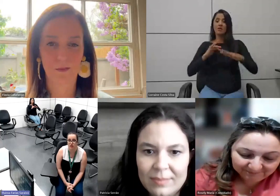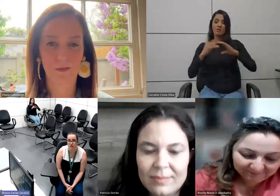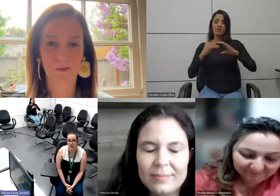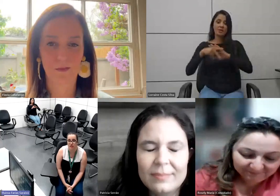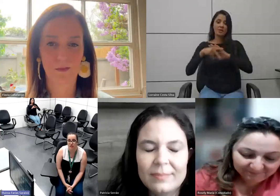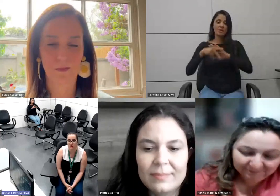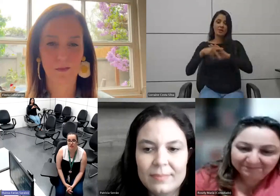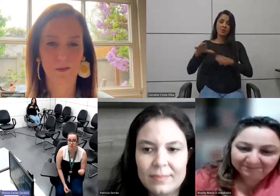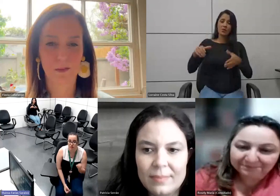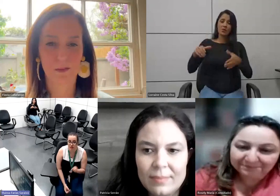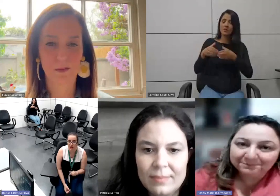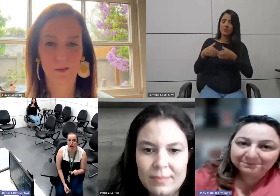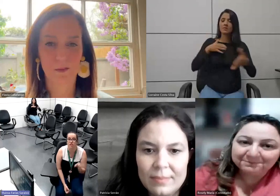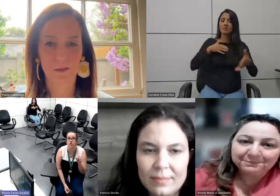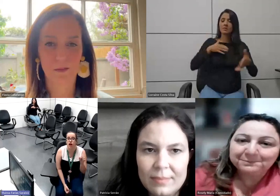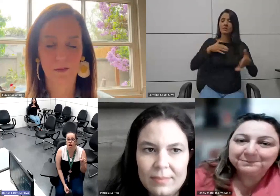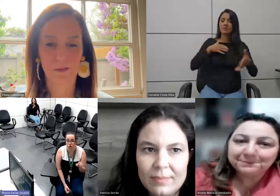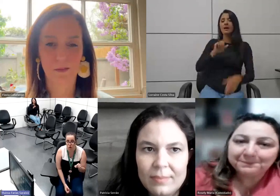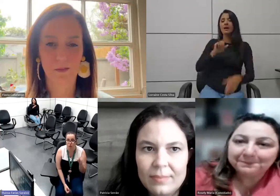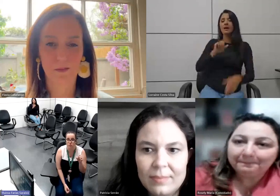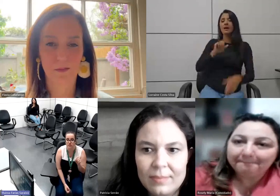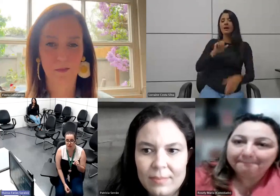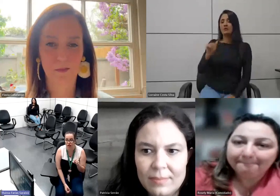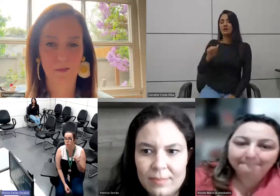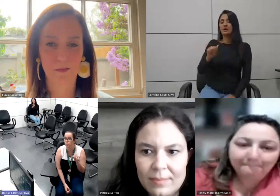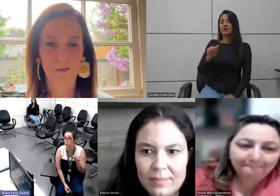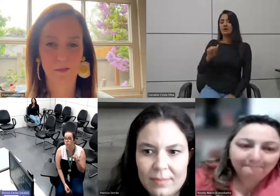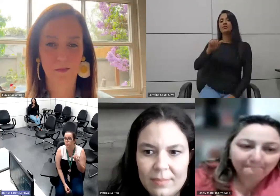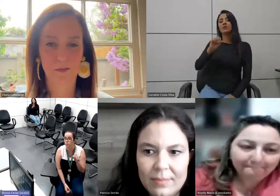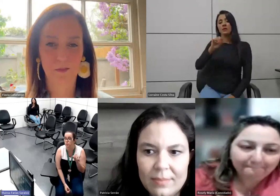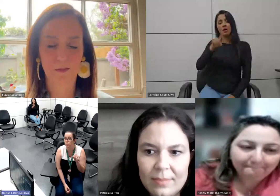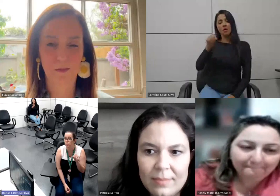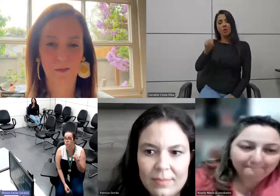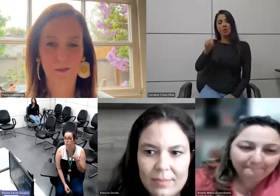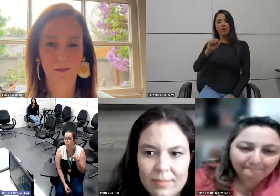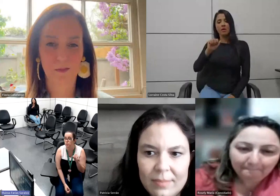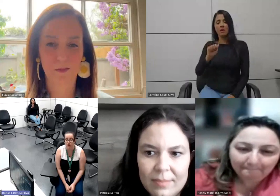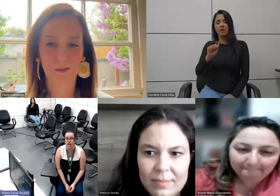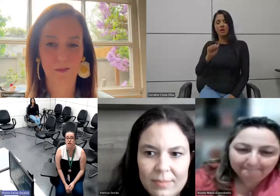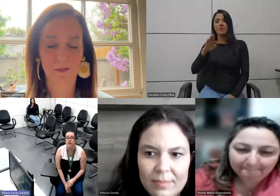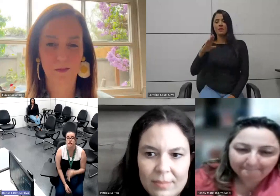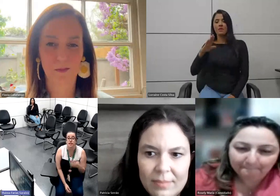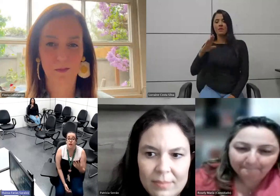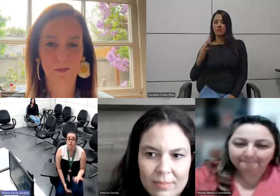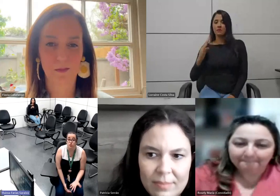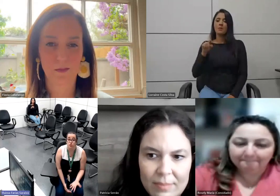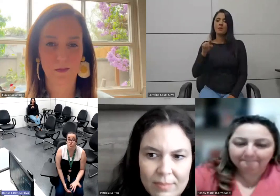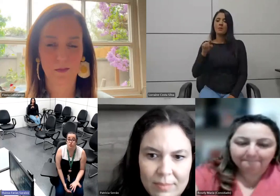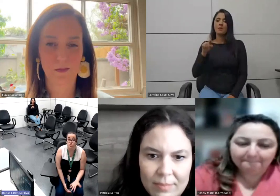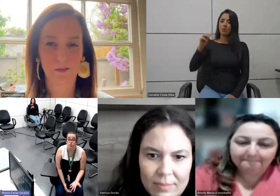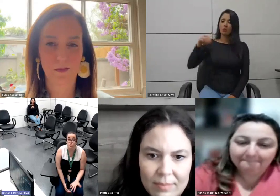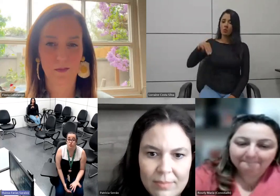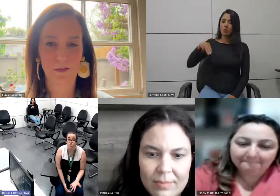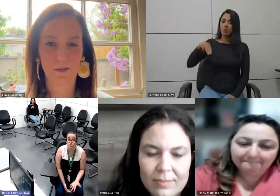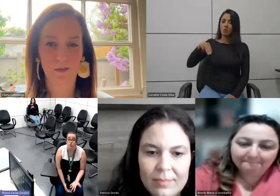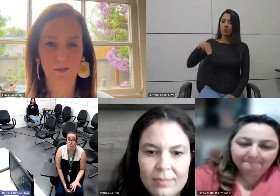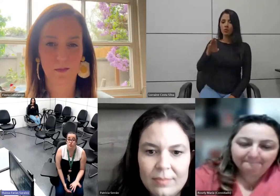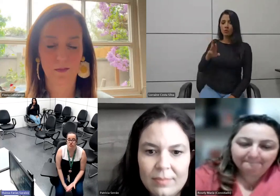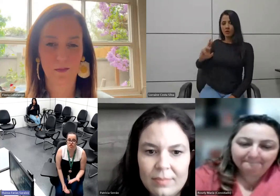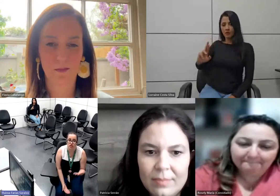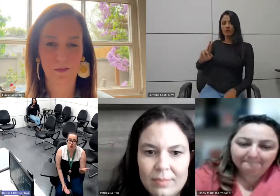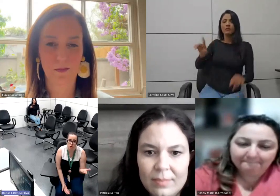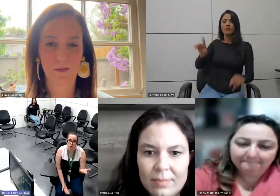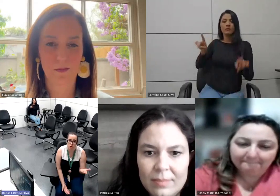comissão de acessibilidade que é acessibilidade arroba ebc ponto com ponto BR e temos um grupo também